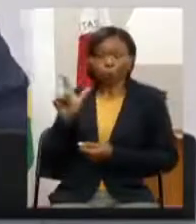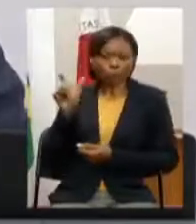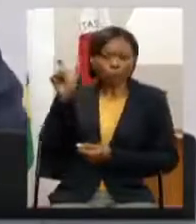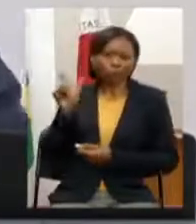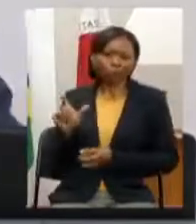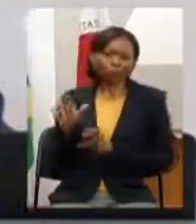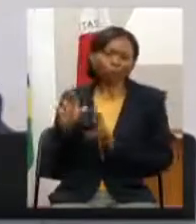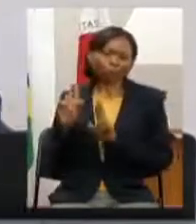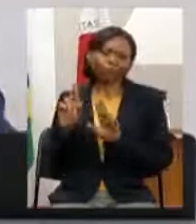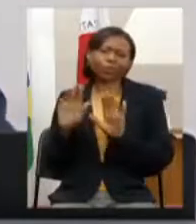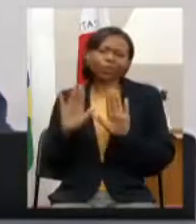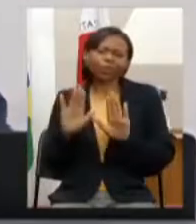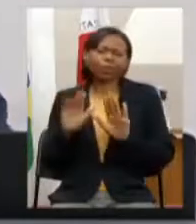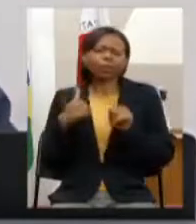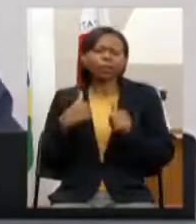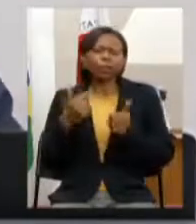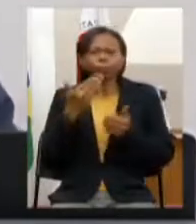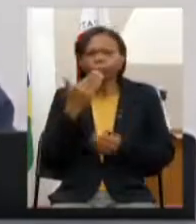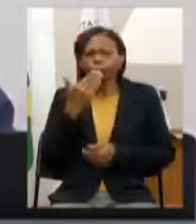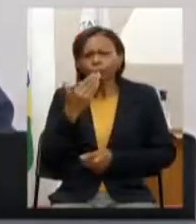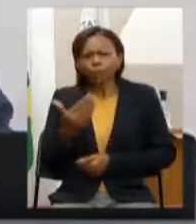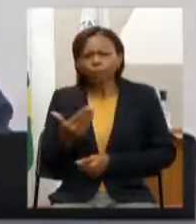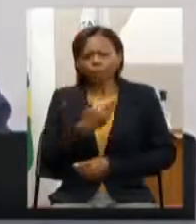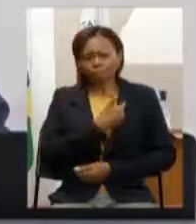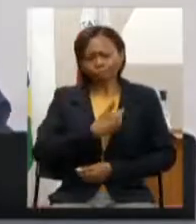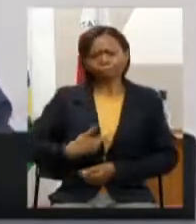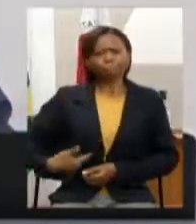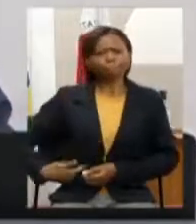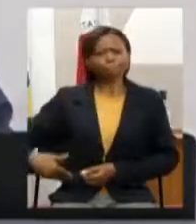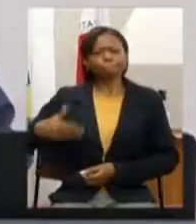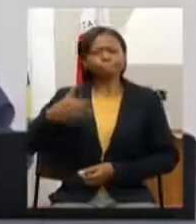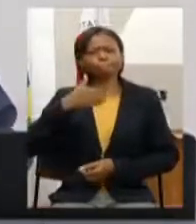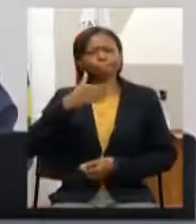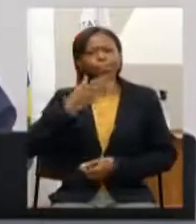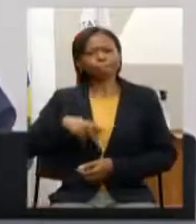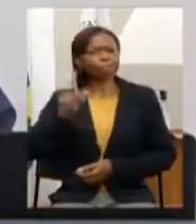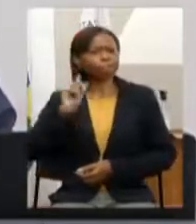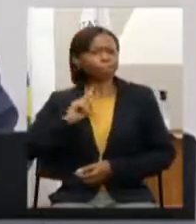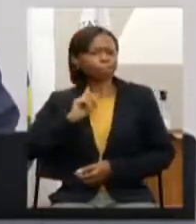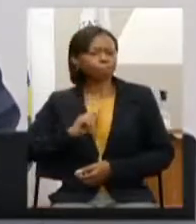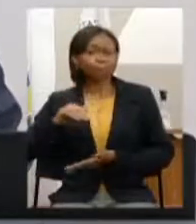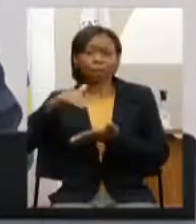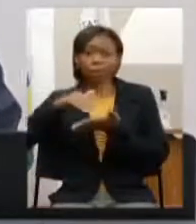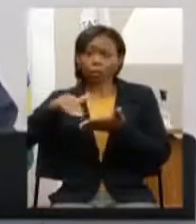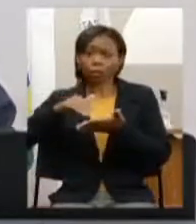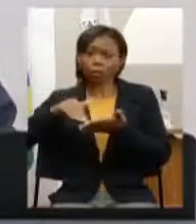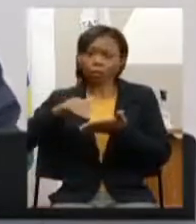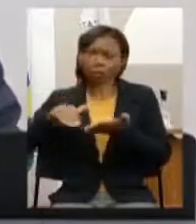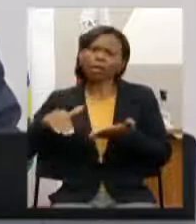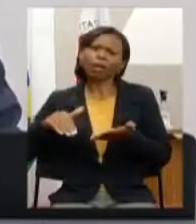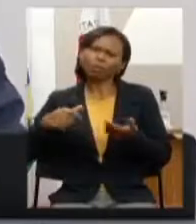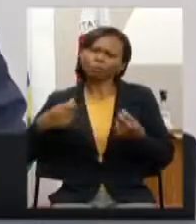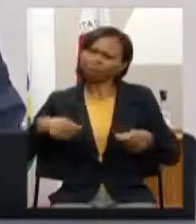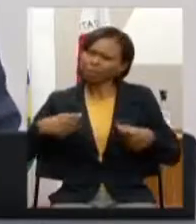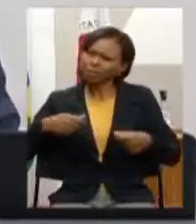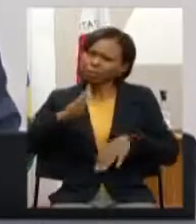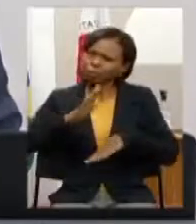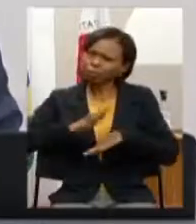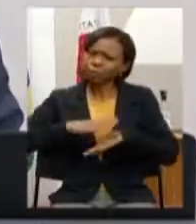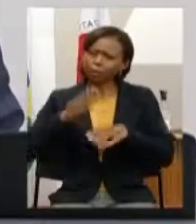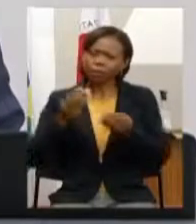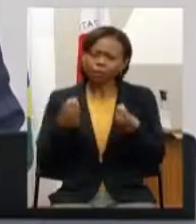eu peço ao governo do estado aos secretários e ao governo do estado tenham mais sensibilidade